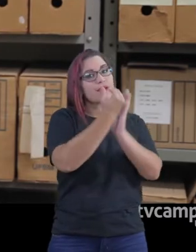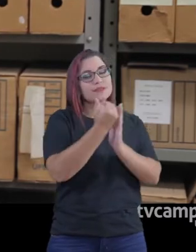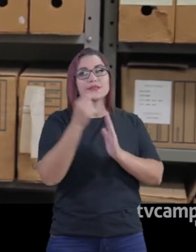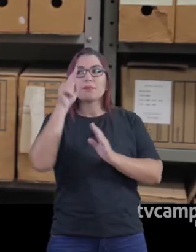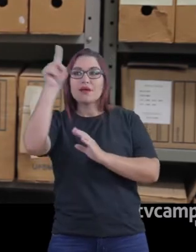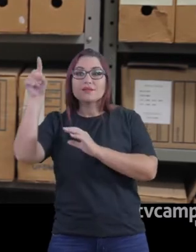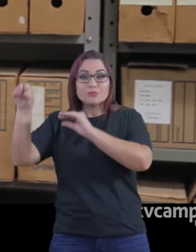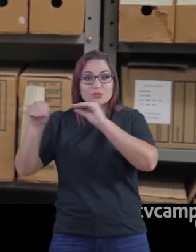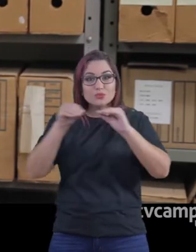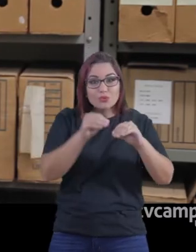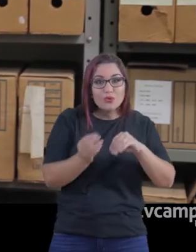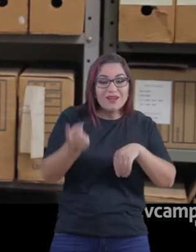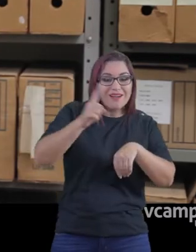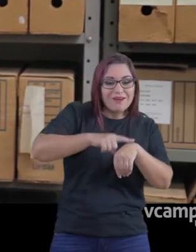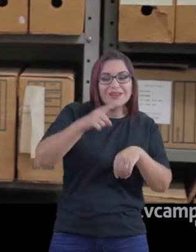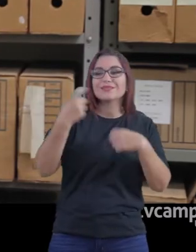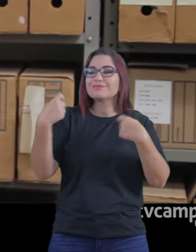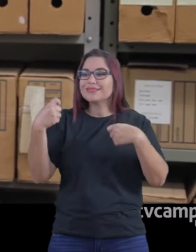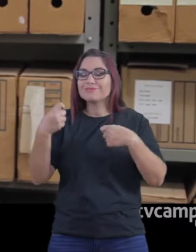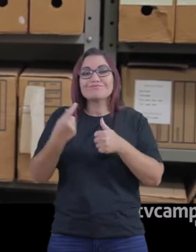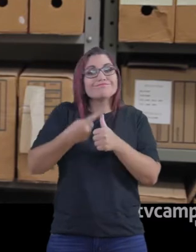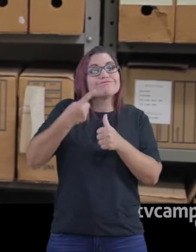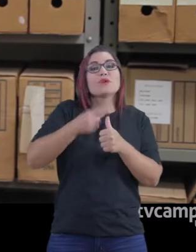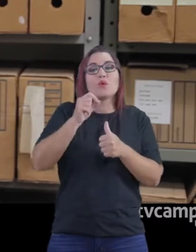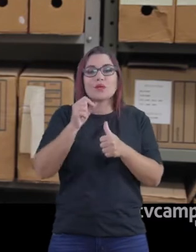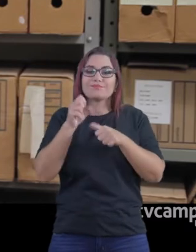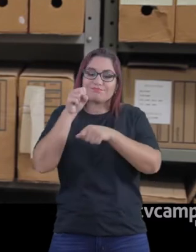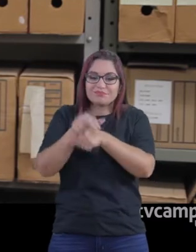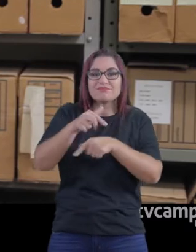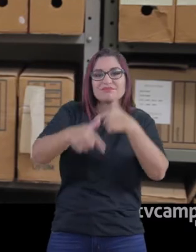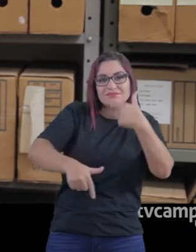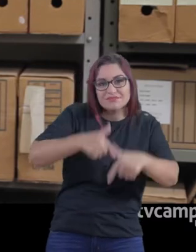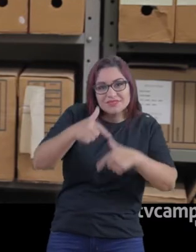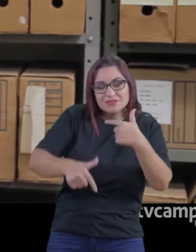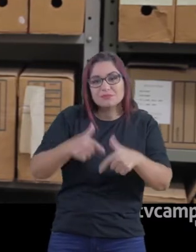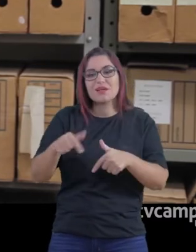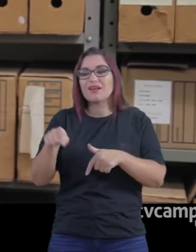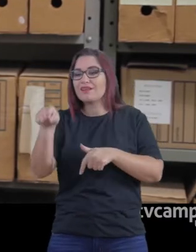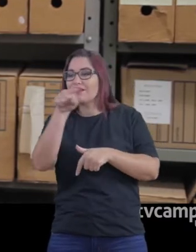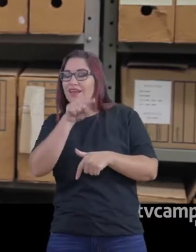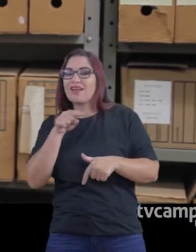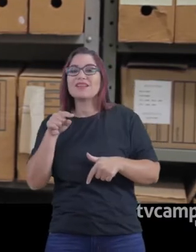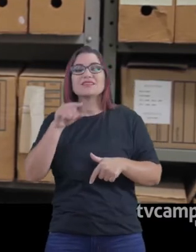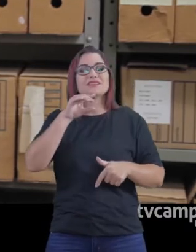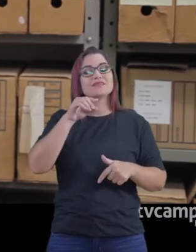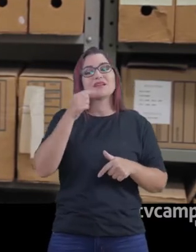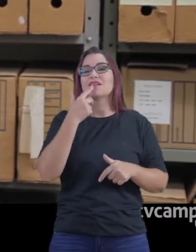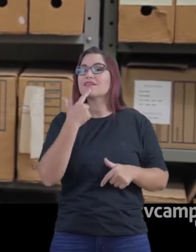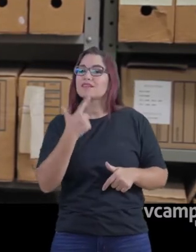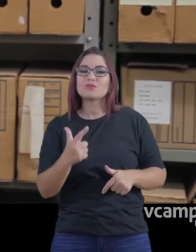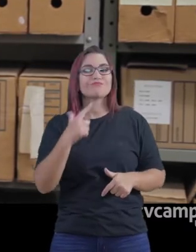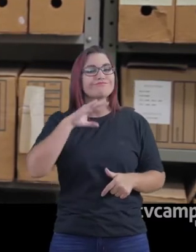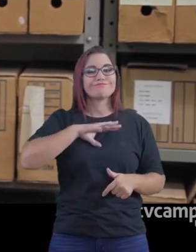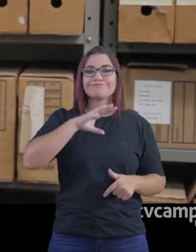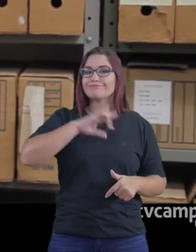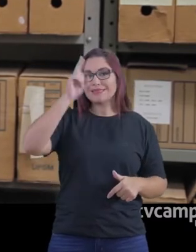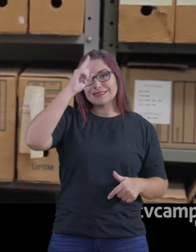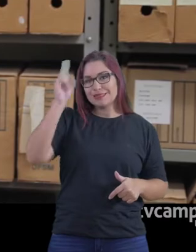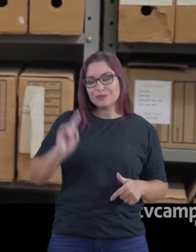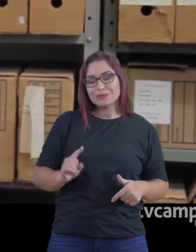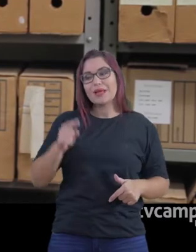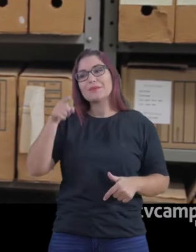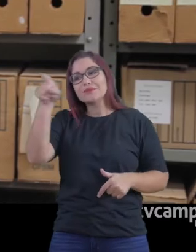desejo de estudar, mas quando chegaram aqui não tiveram essa oportunidade de início, foram para o mercado de trabalho, então vieram sem falar